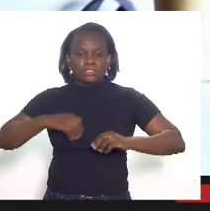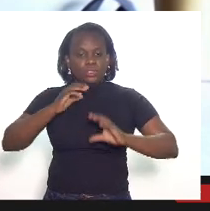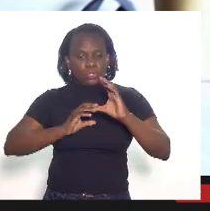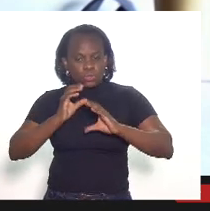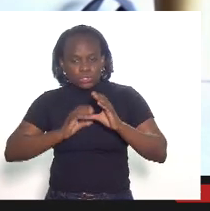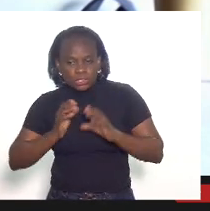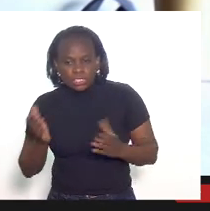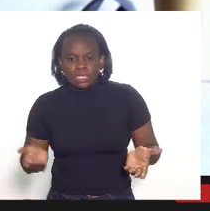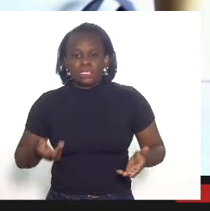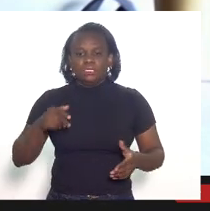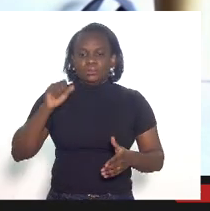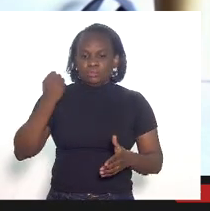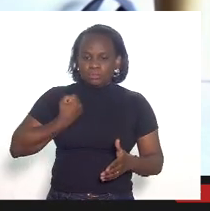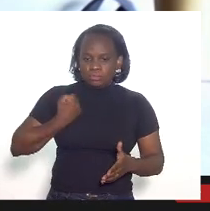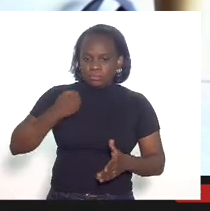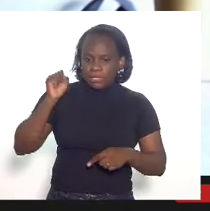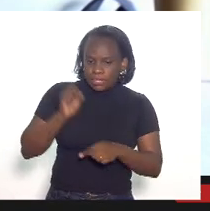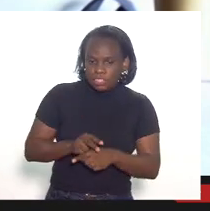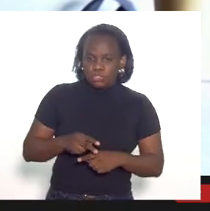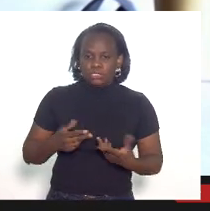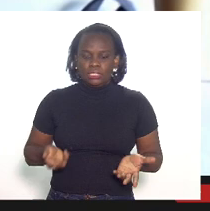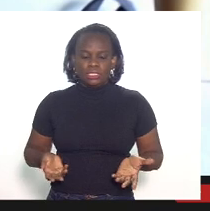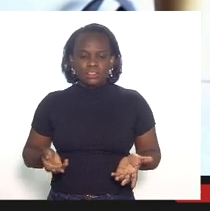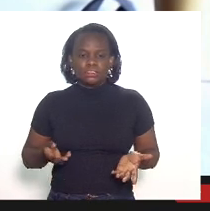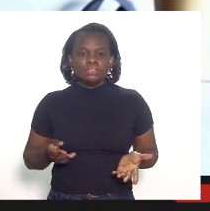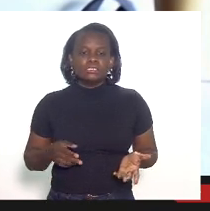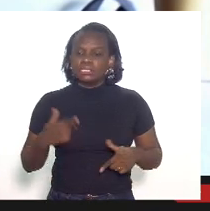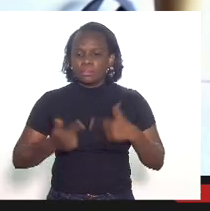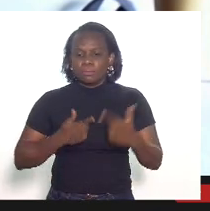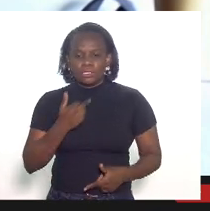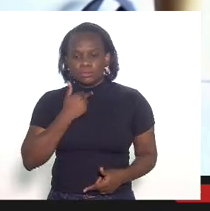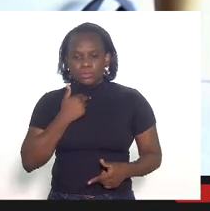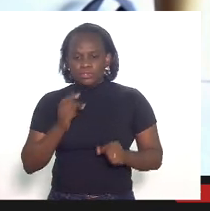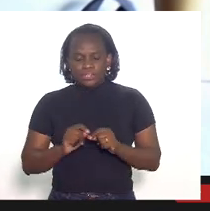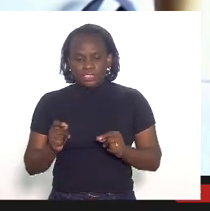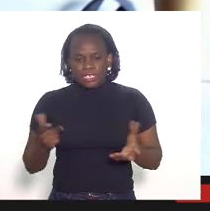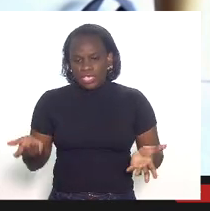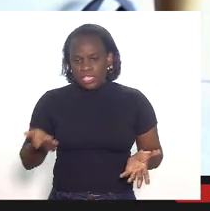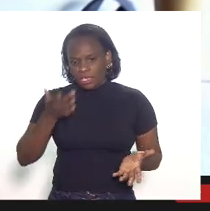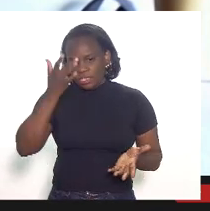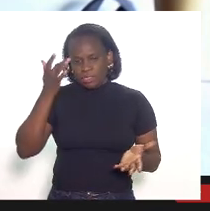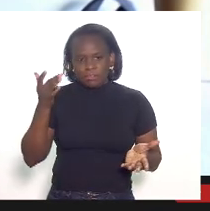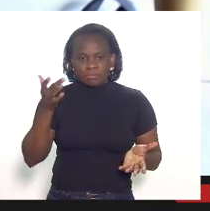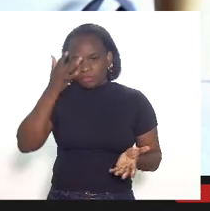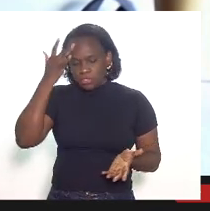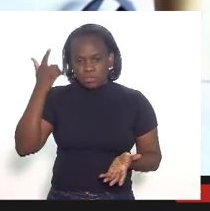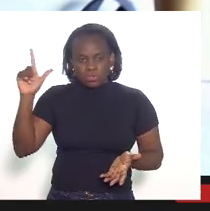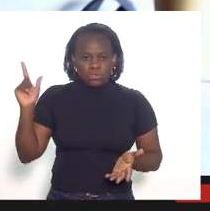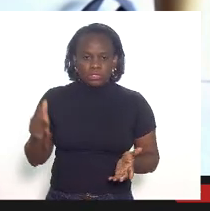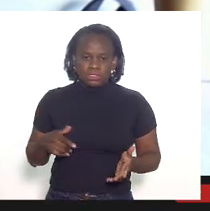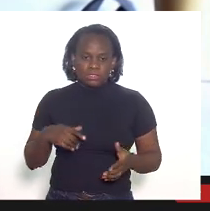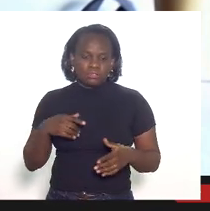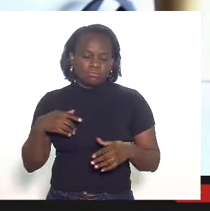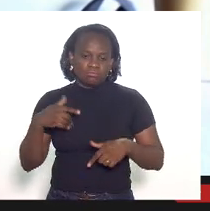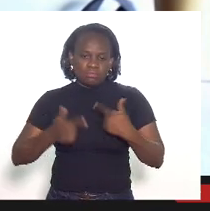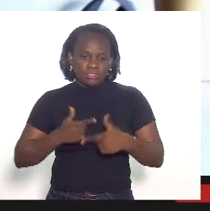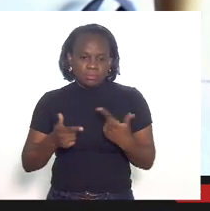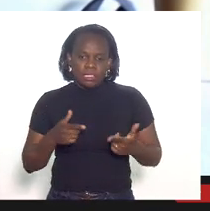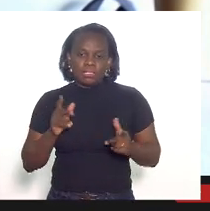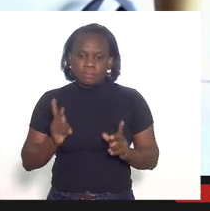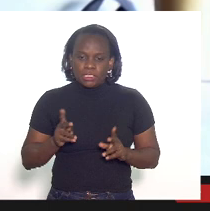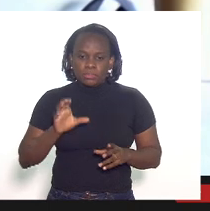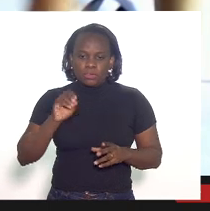e com matrícula não pode esse trabalho ser feito por estes quadros mesmo com cargo